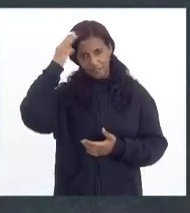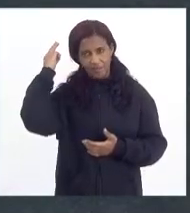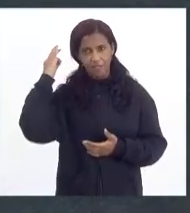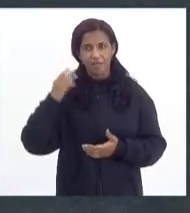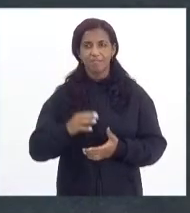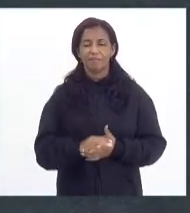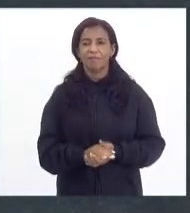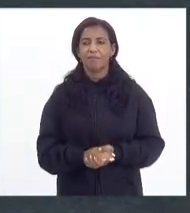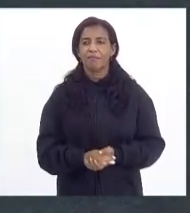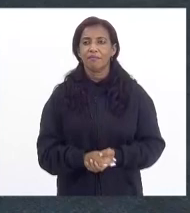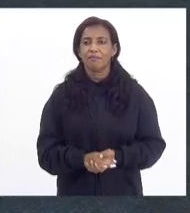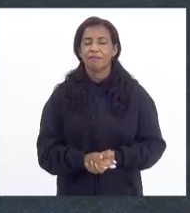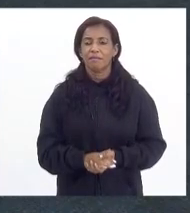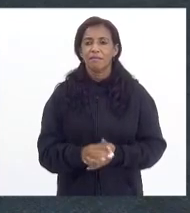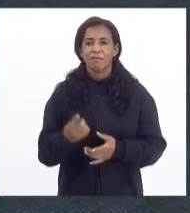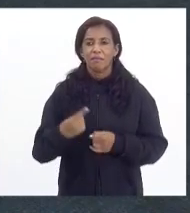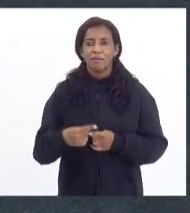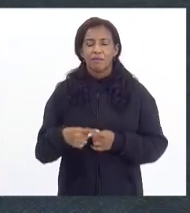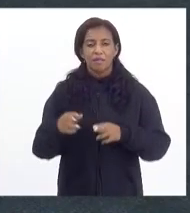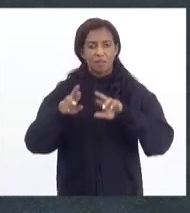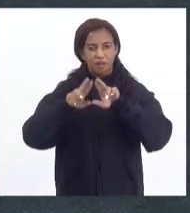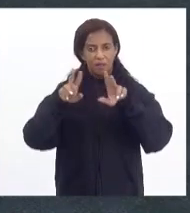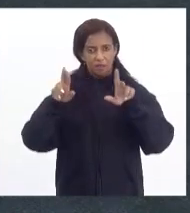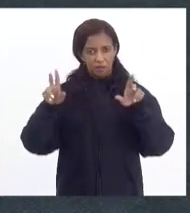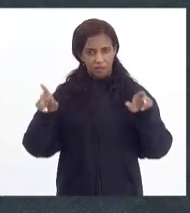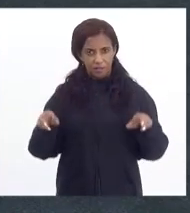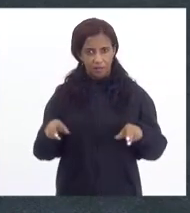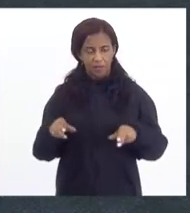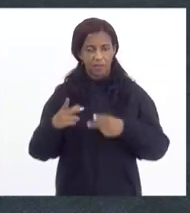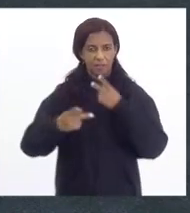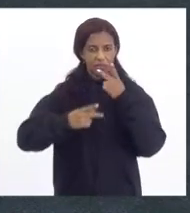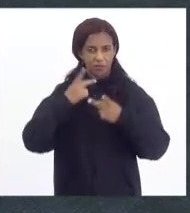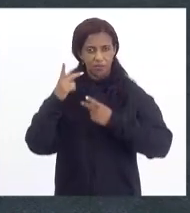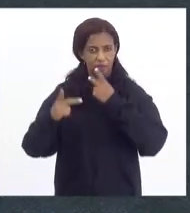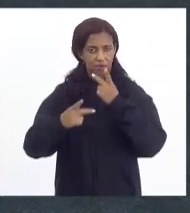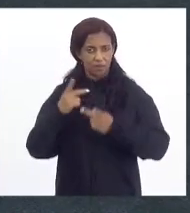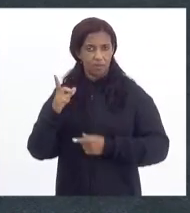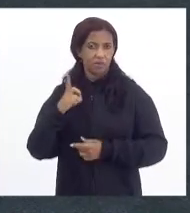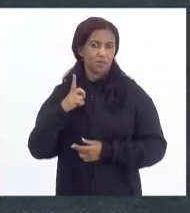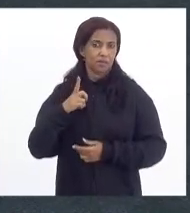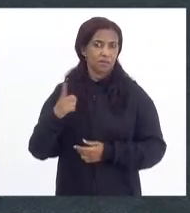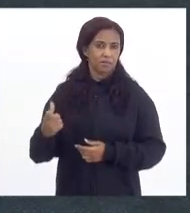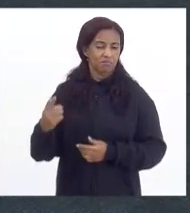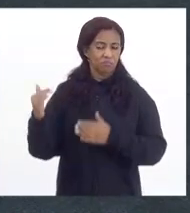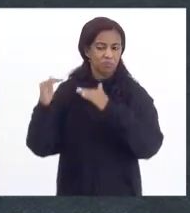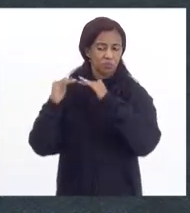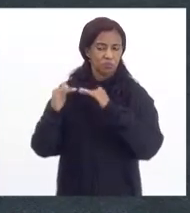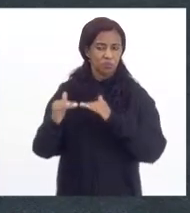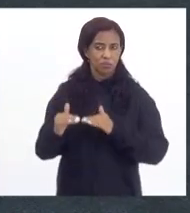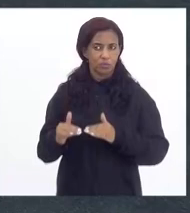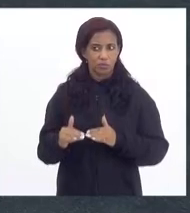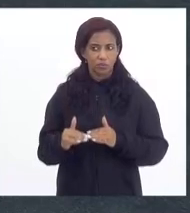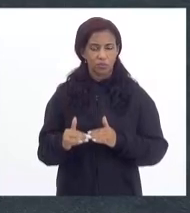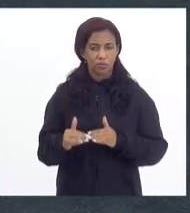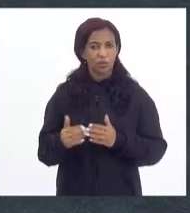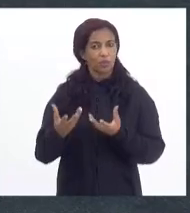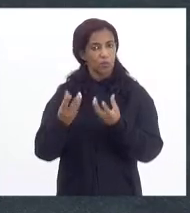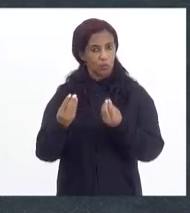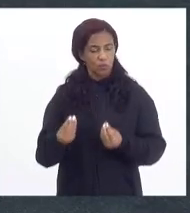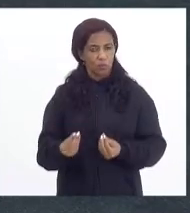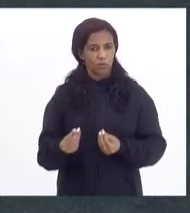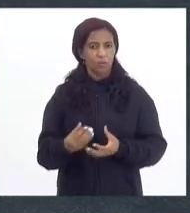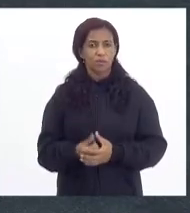Pacheco, porque das diversas assertivas que ele fez, eu concordo com muitas